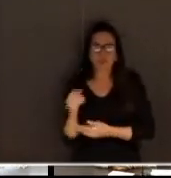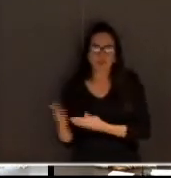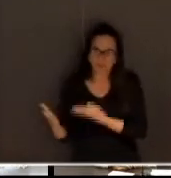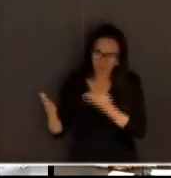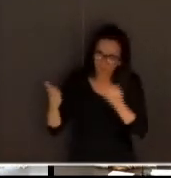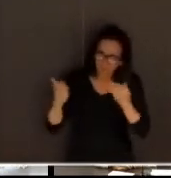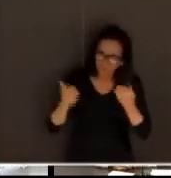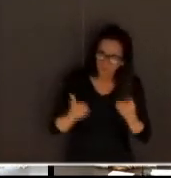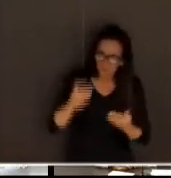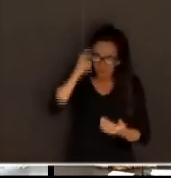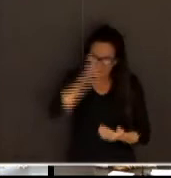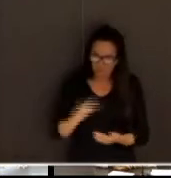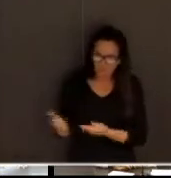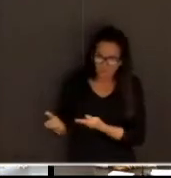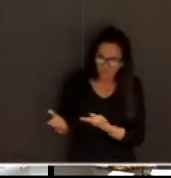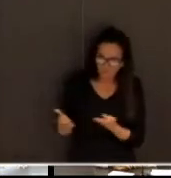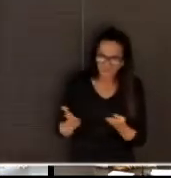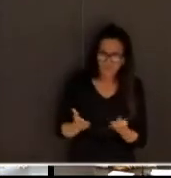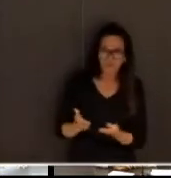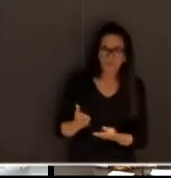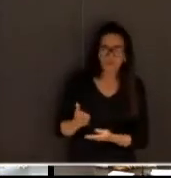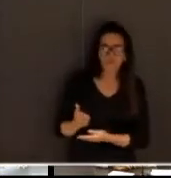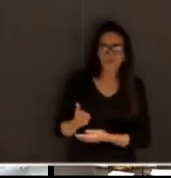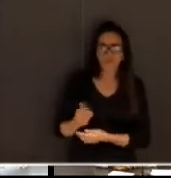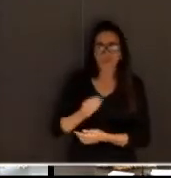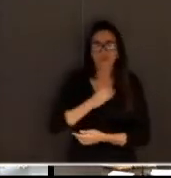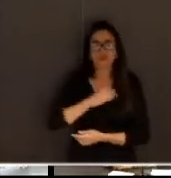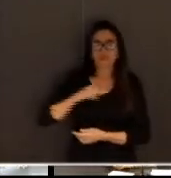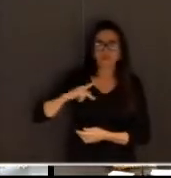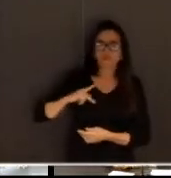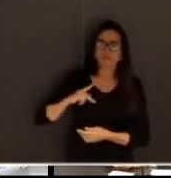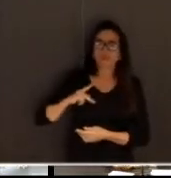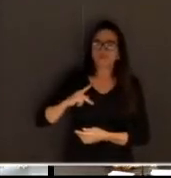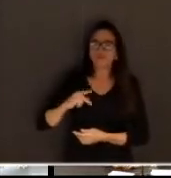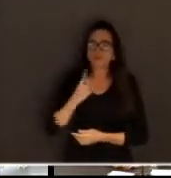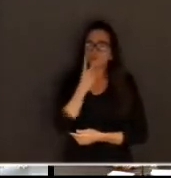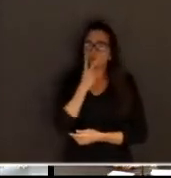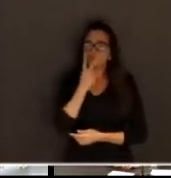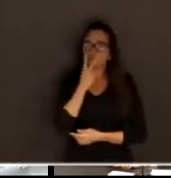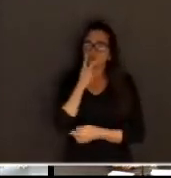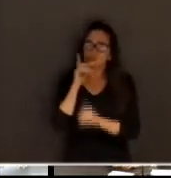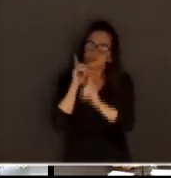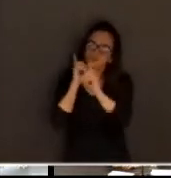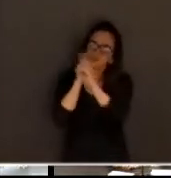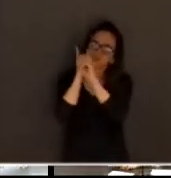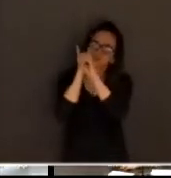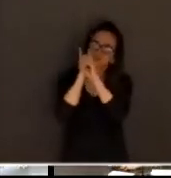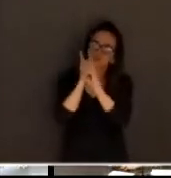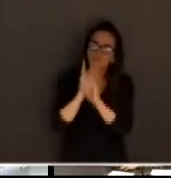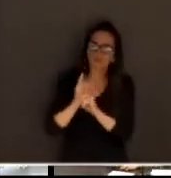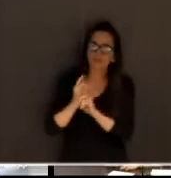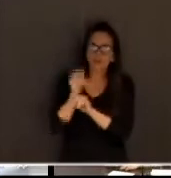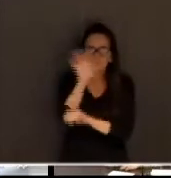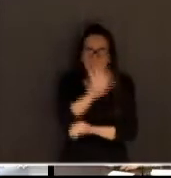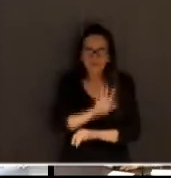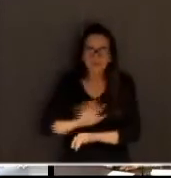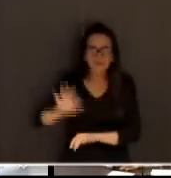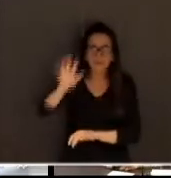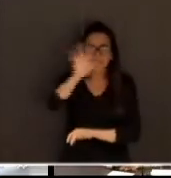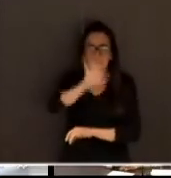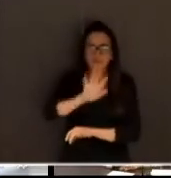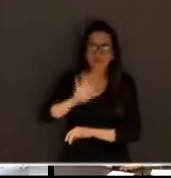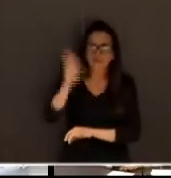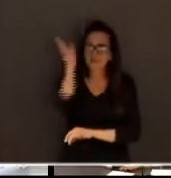convidados do Ministério Público Federal e Territórios, para participar de um encontro, um encontro nacional, uma estratégia